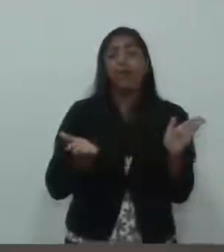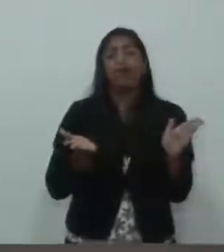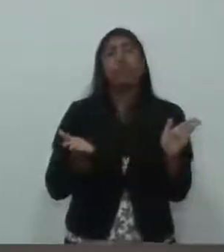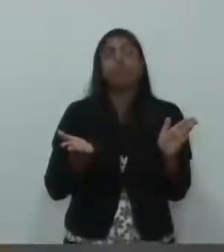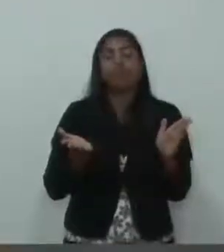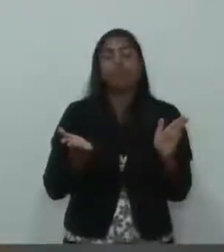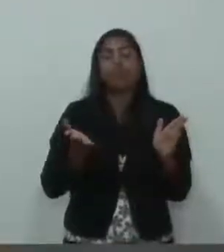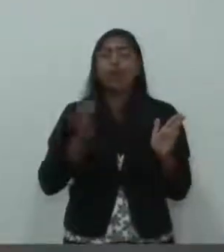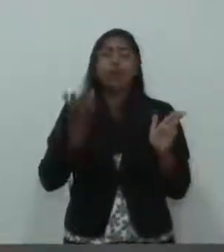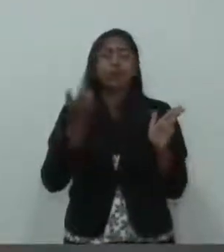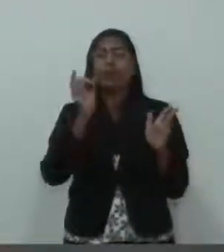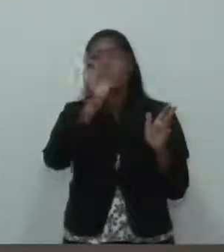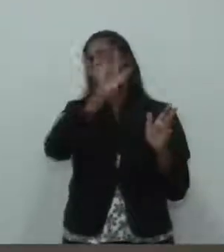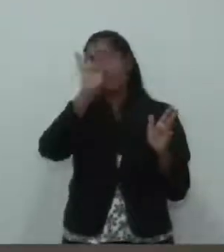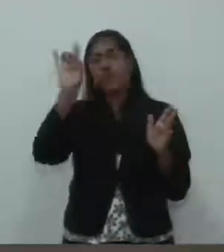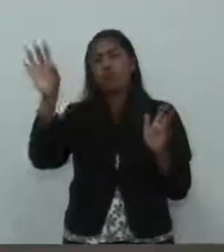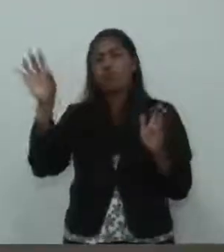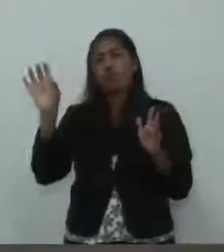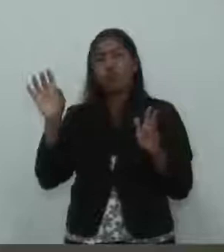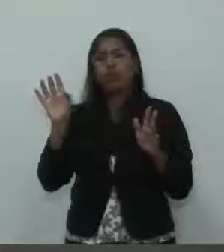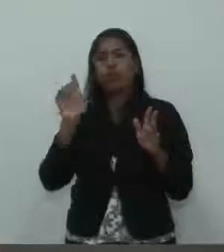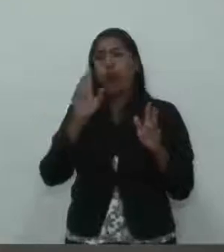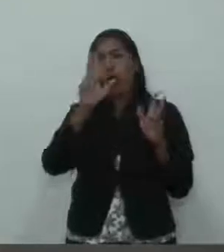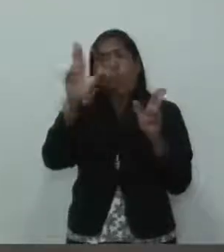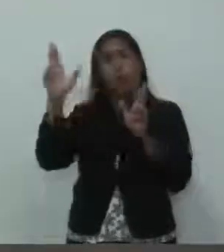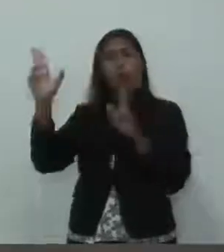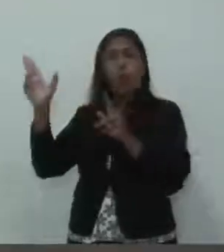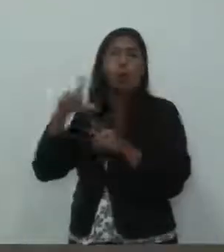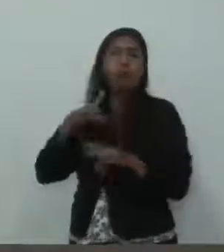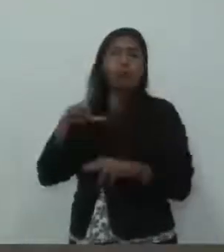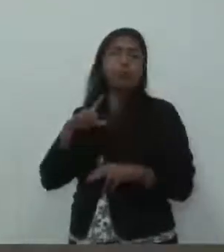cidade. Pois bem,